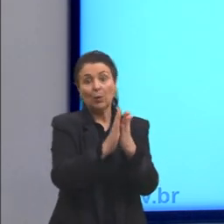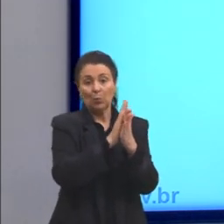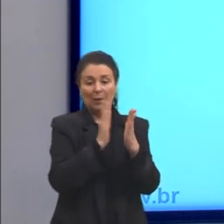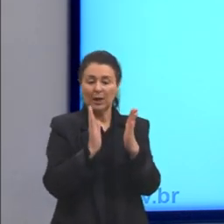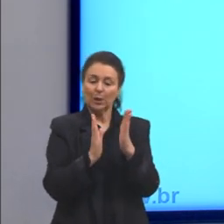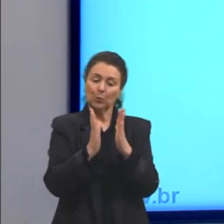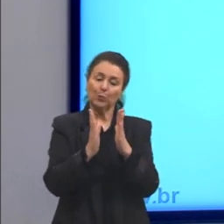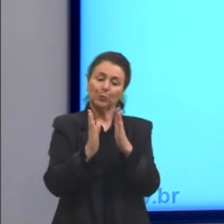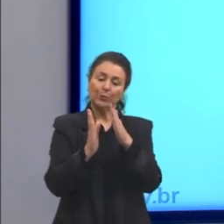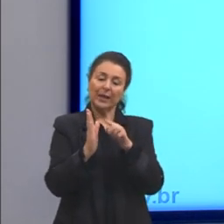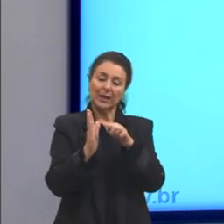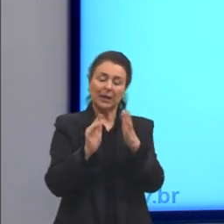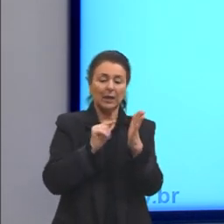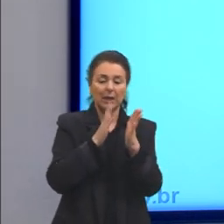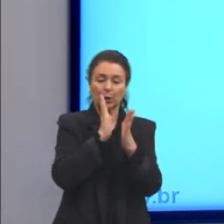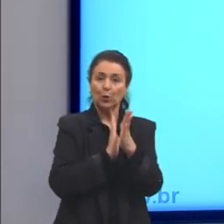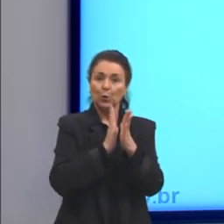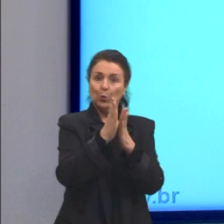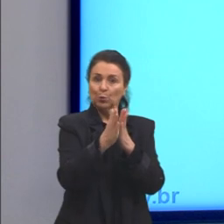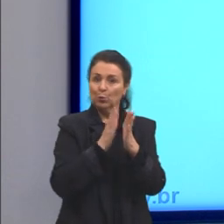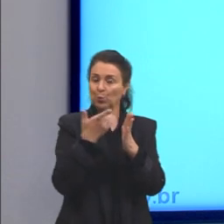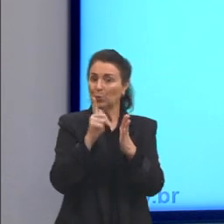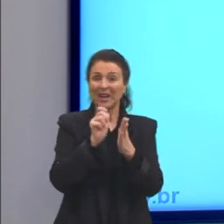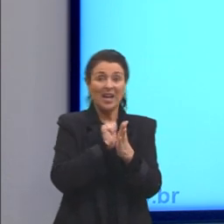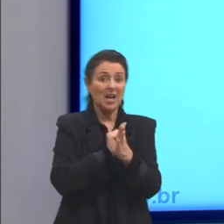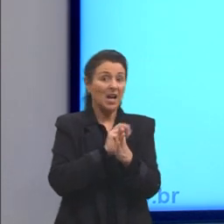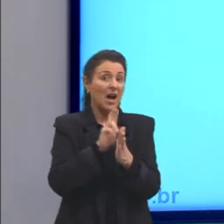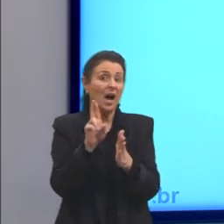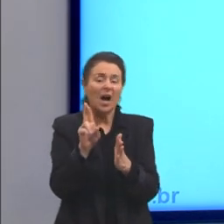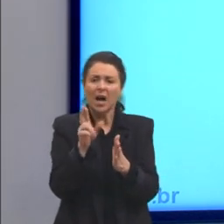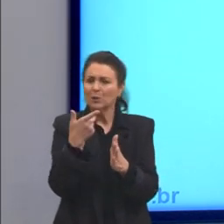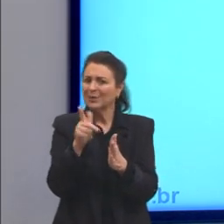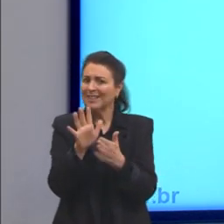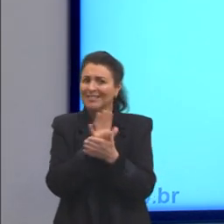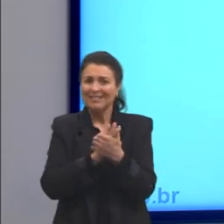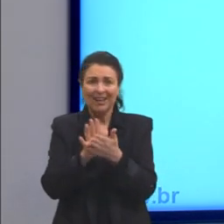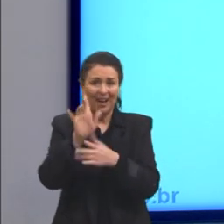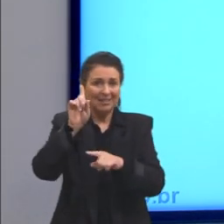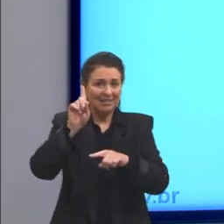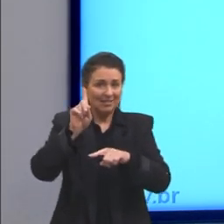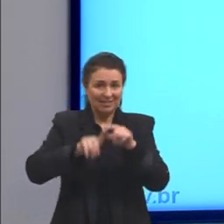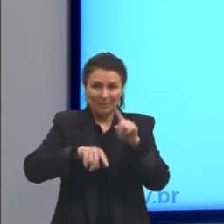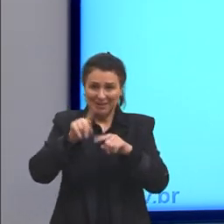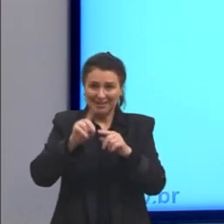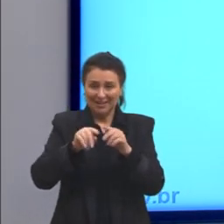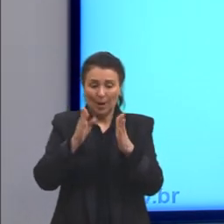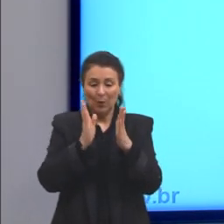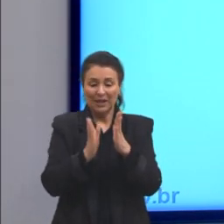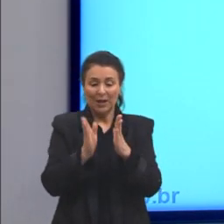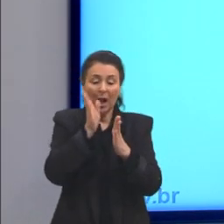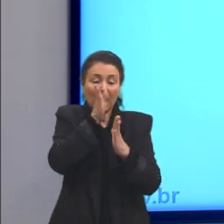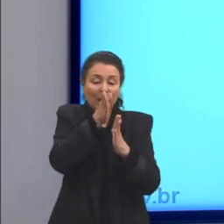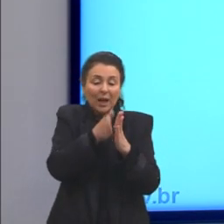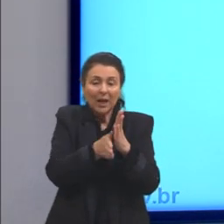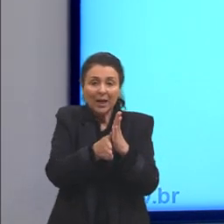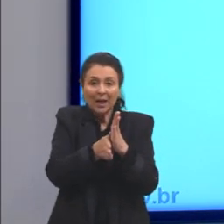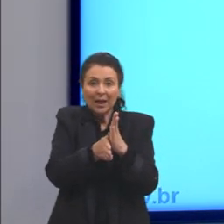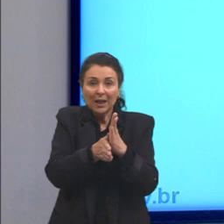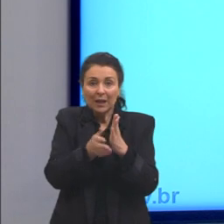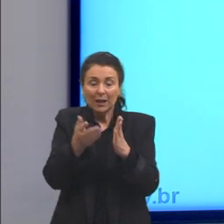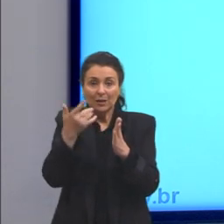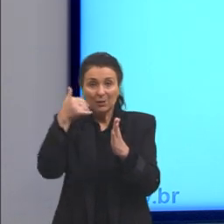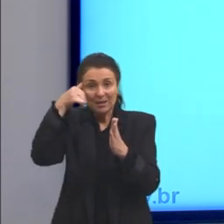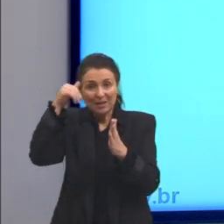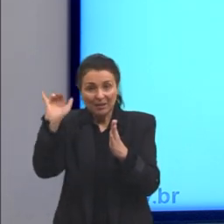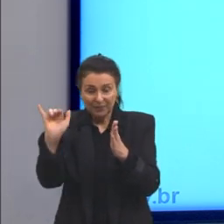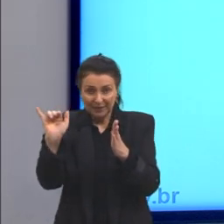perfeito. O que é isso? Não existe ar, não existe nenhum material ali. Então, aqui, com o vácuo, gente consegue evitar